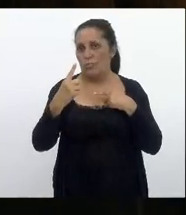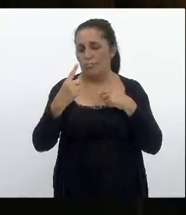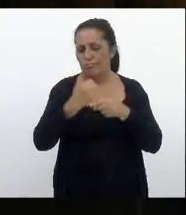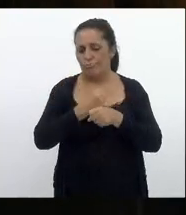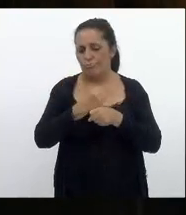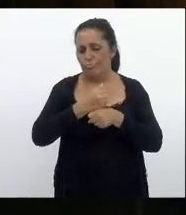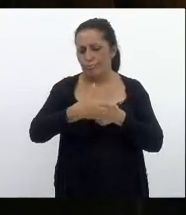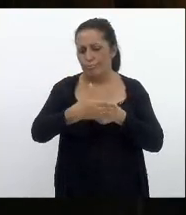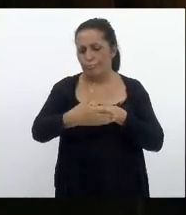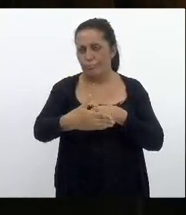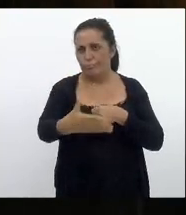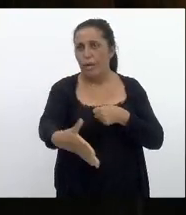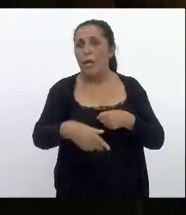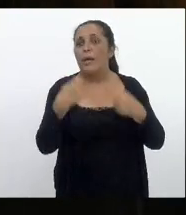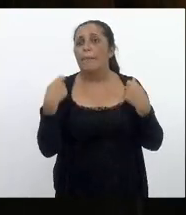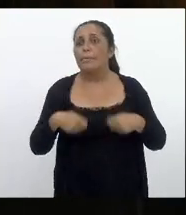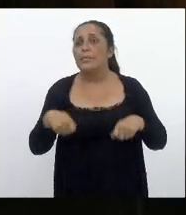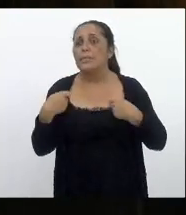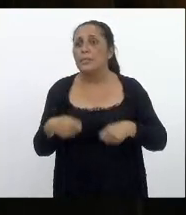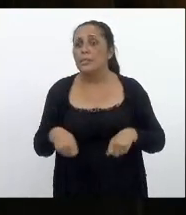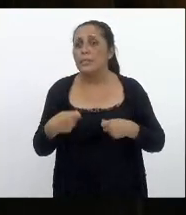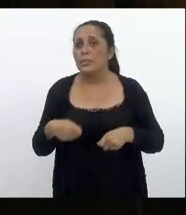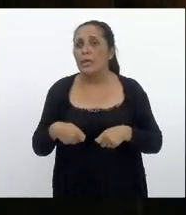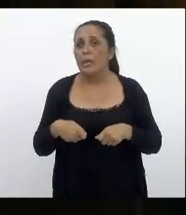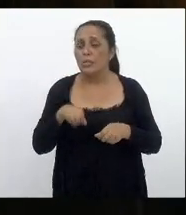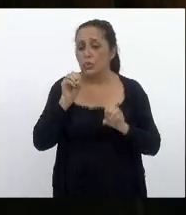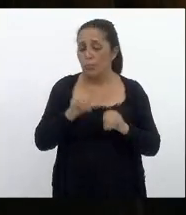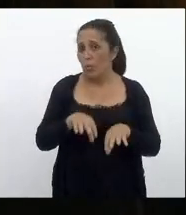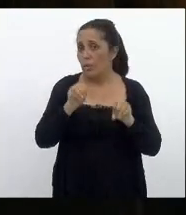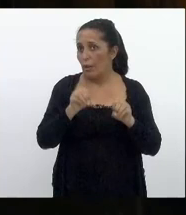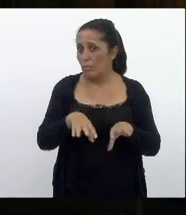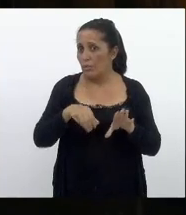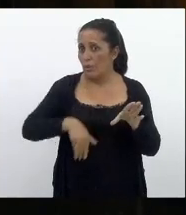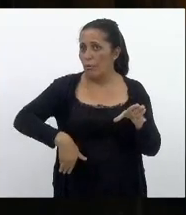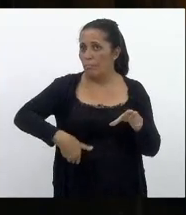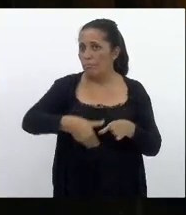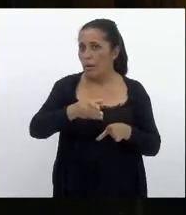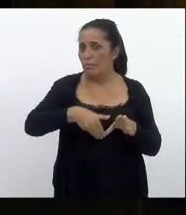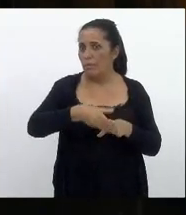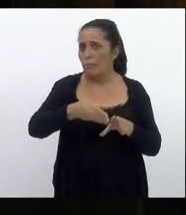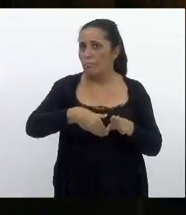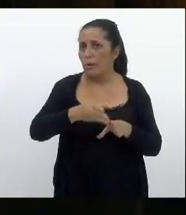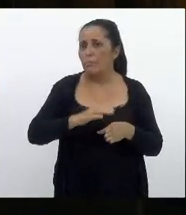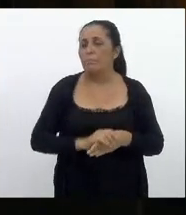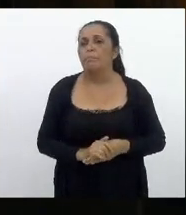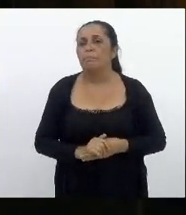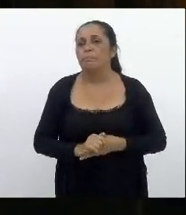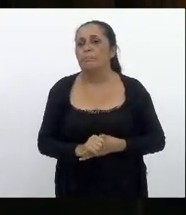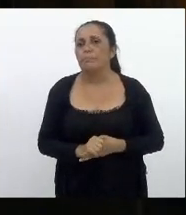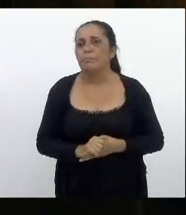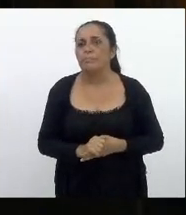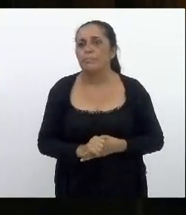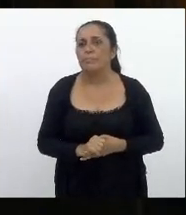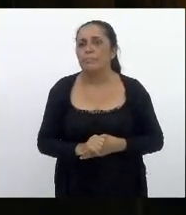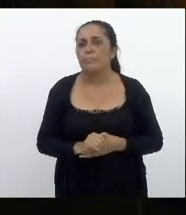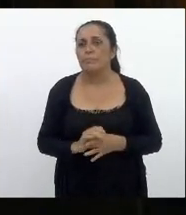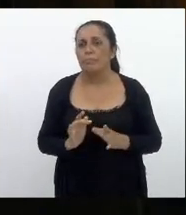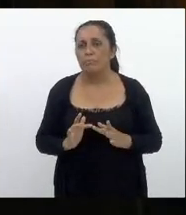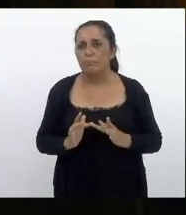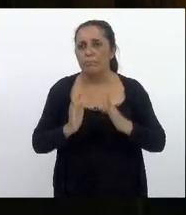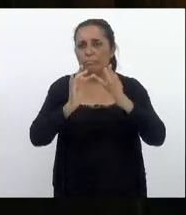e que precisa então de uma orientação através de um pacto